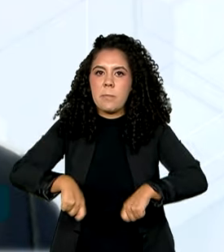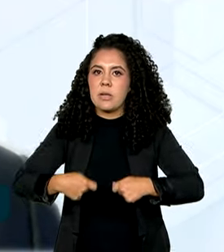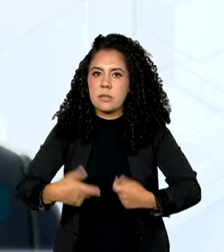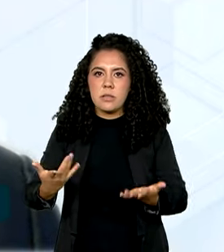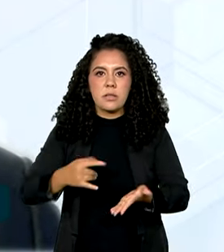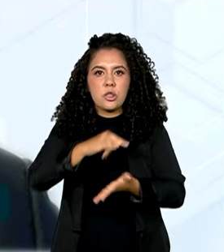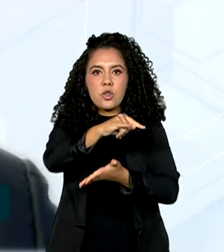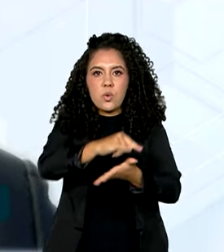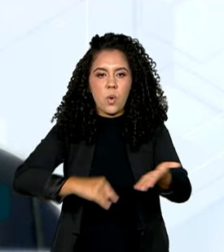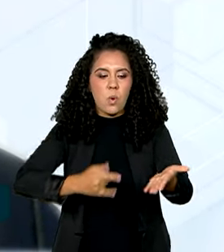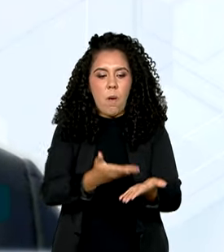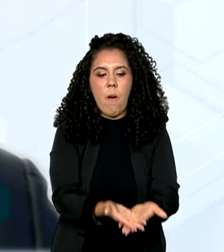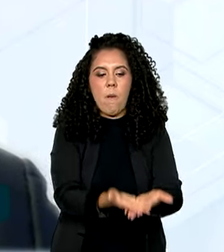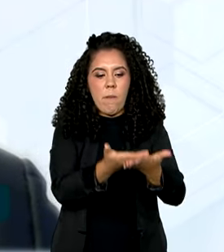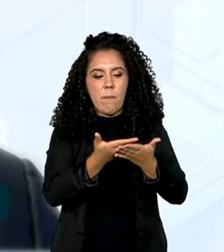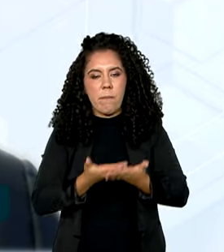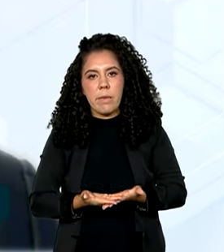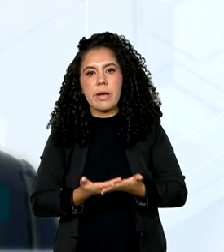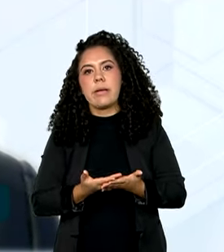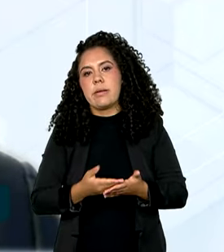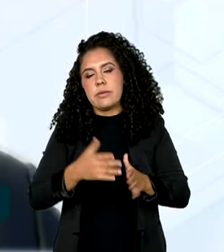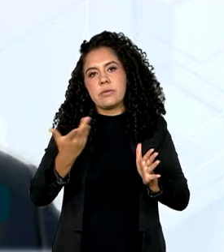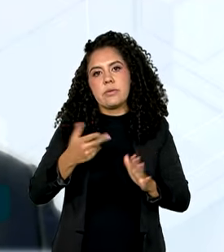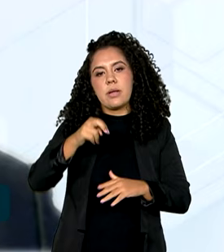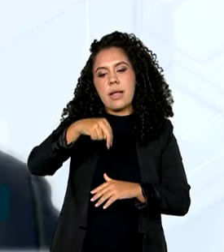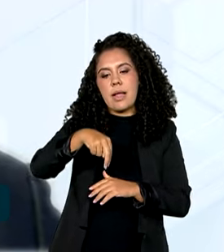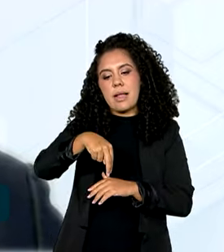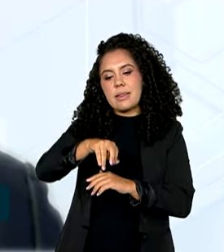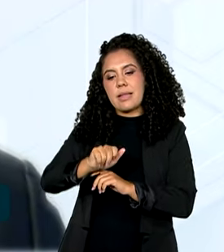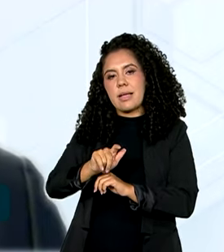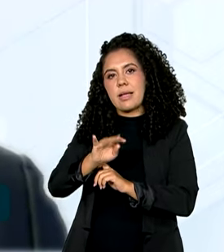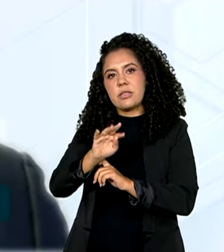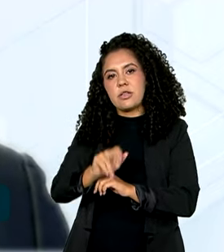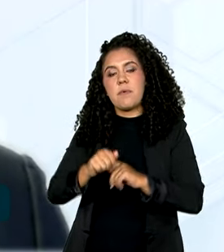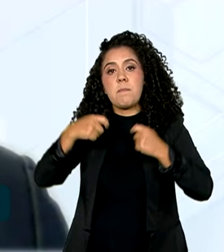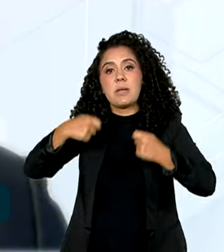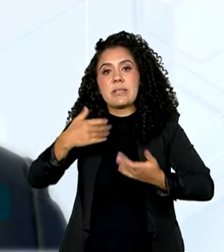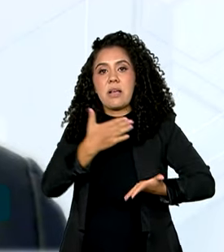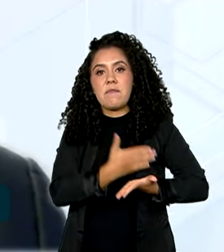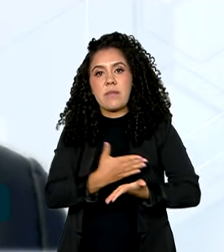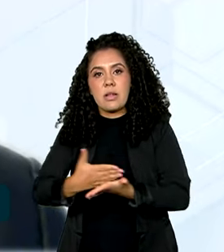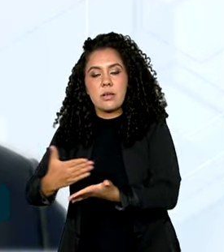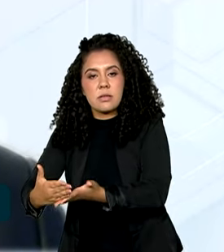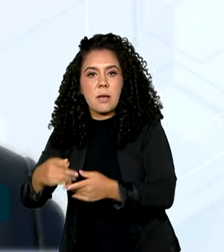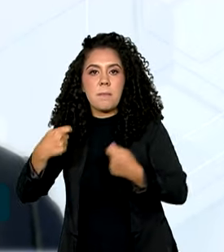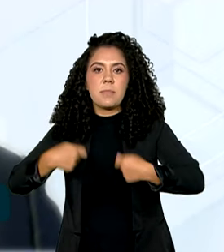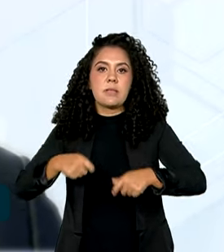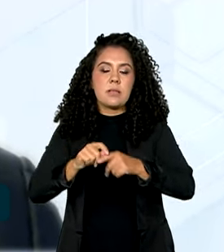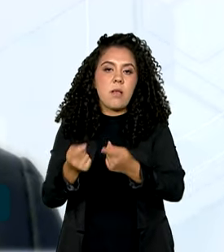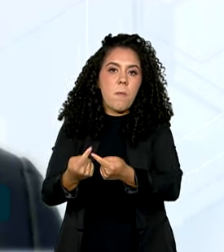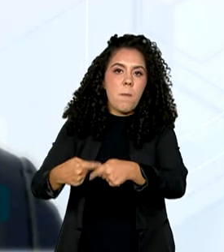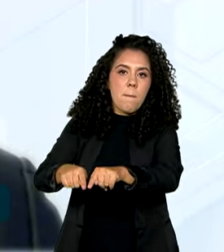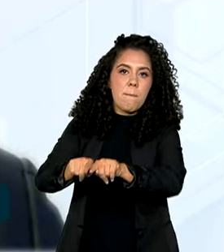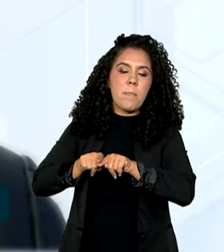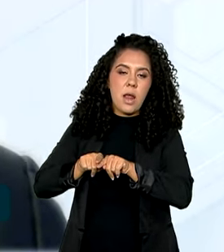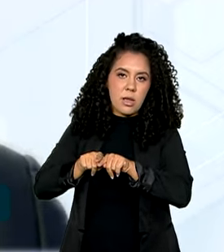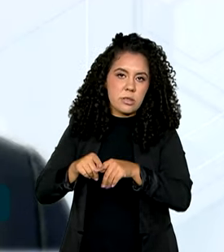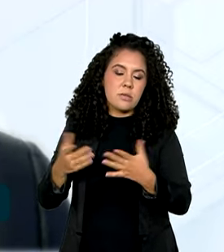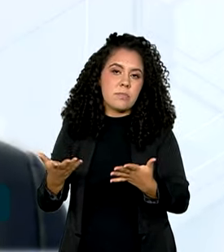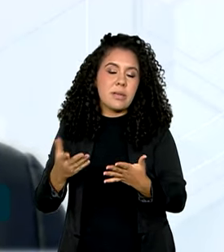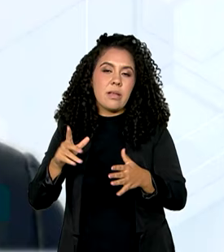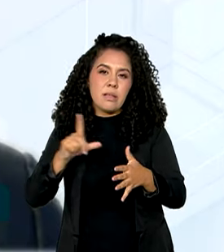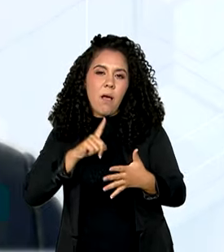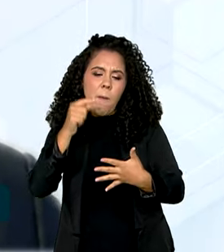de regularidade, uma certidão negativa, precisa financiar algo, precisa ter um empréstimo público. Então, nessas situações,